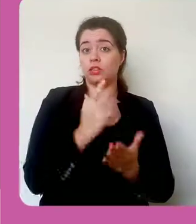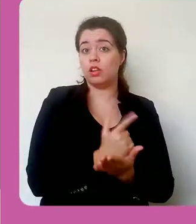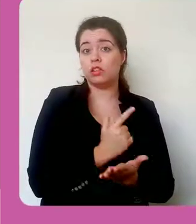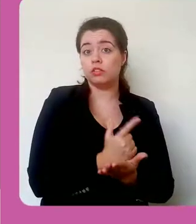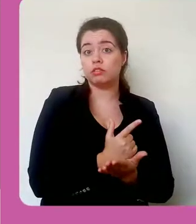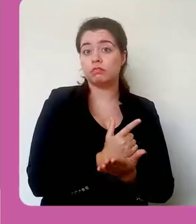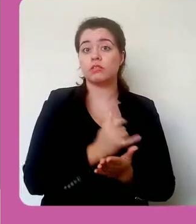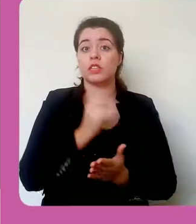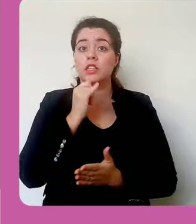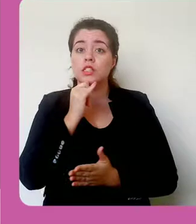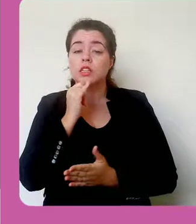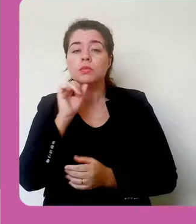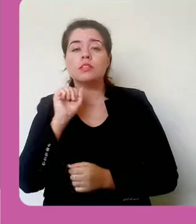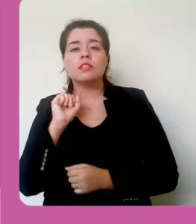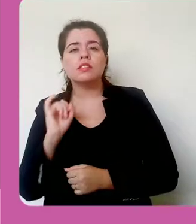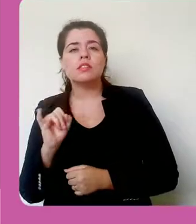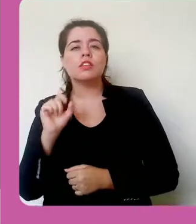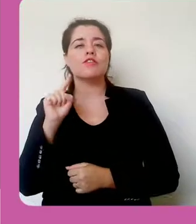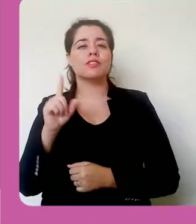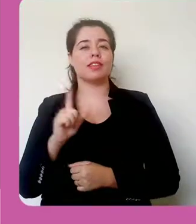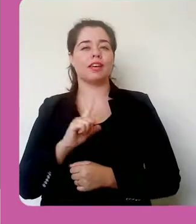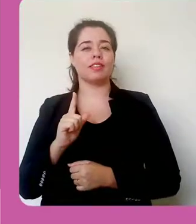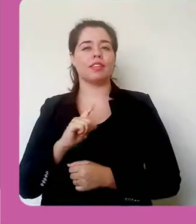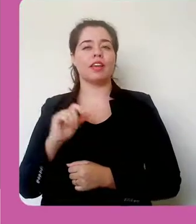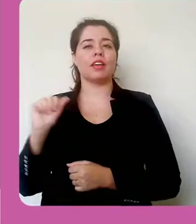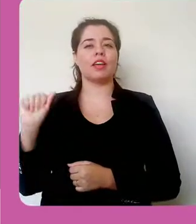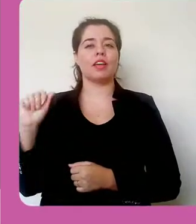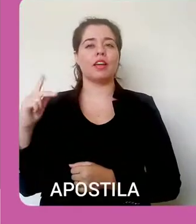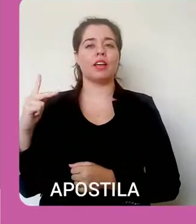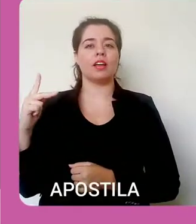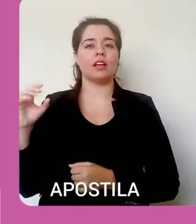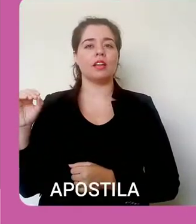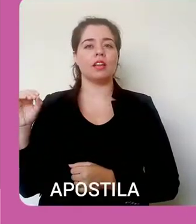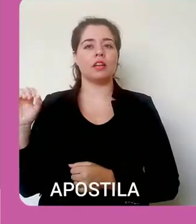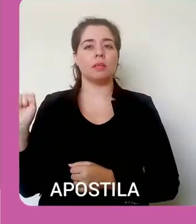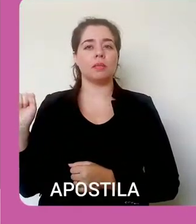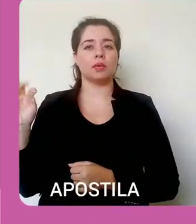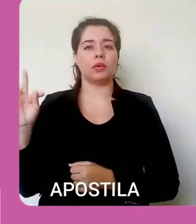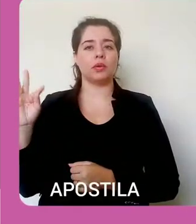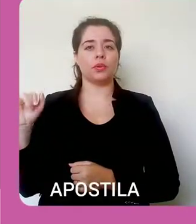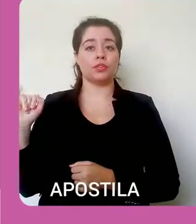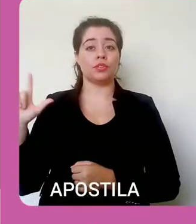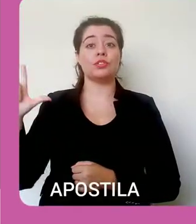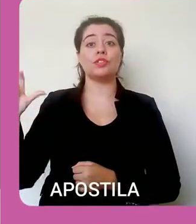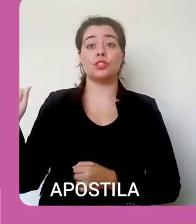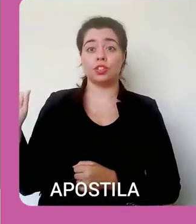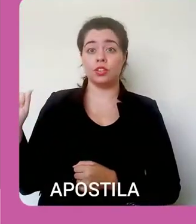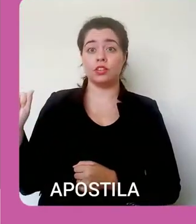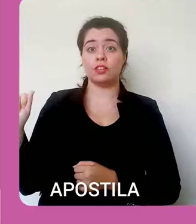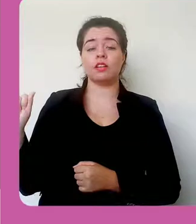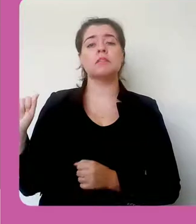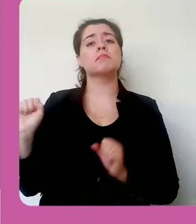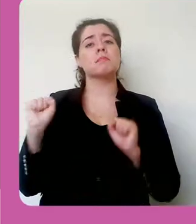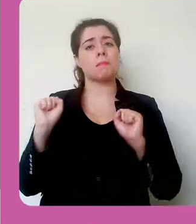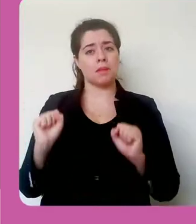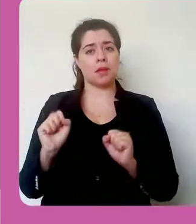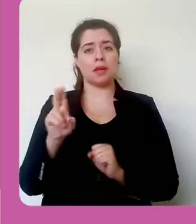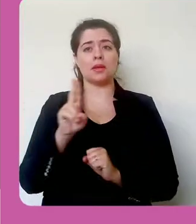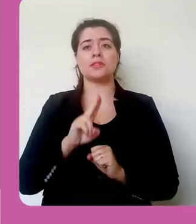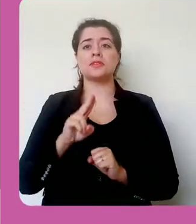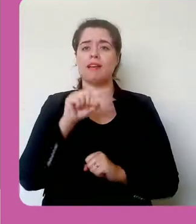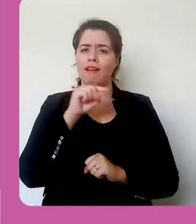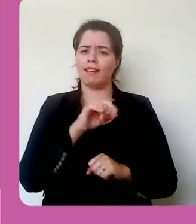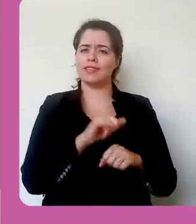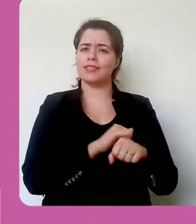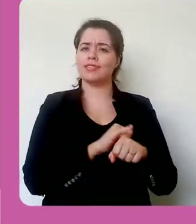criando, tá querendo escrever um livro, começa usando esse recurso aqui. Você poderia colocar toda a estrutura do